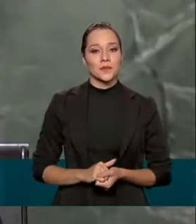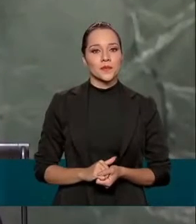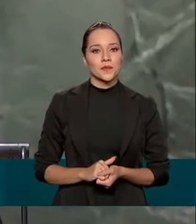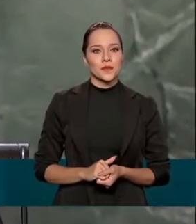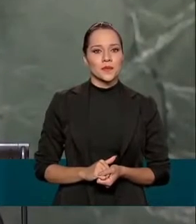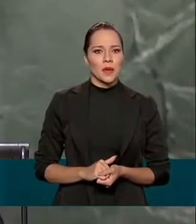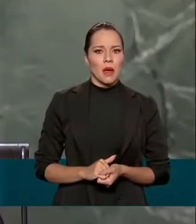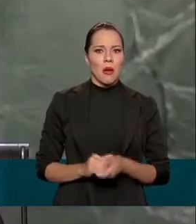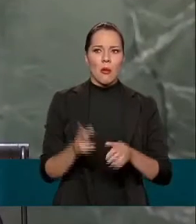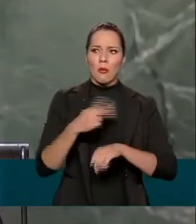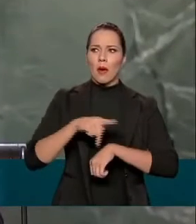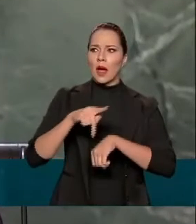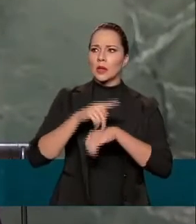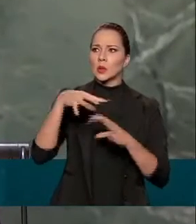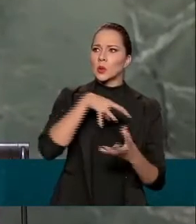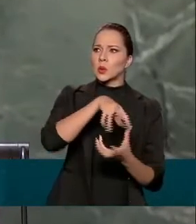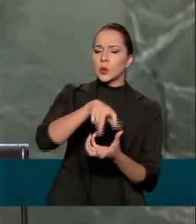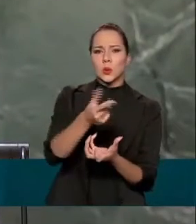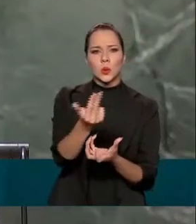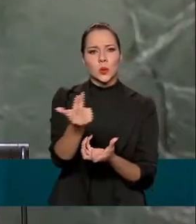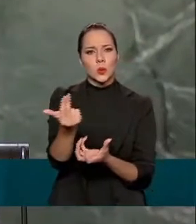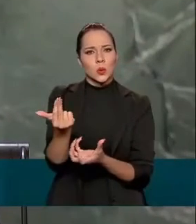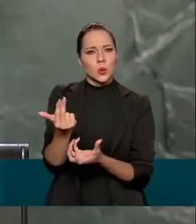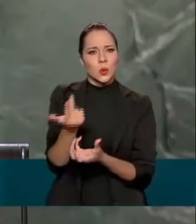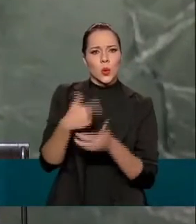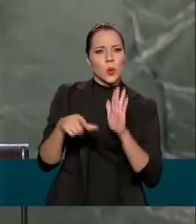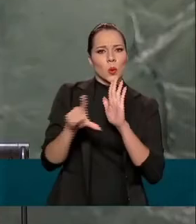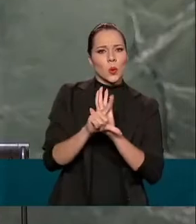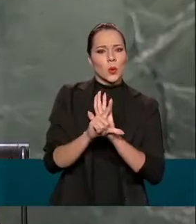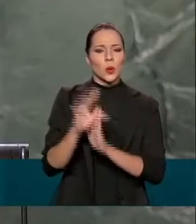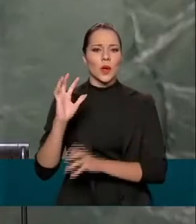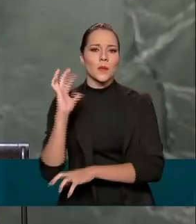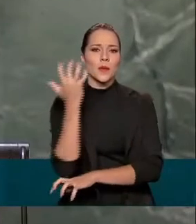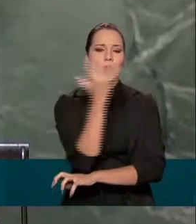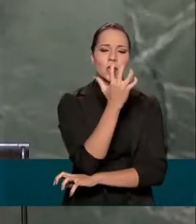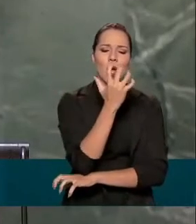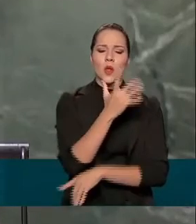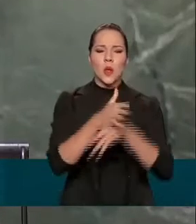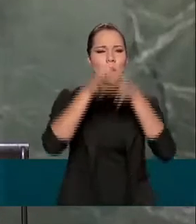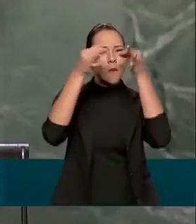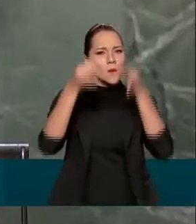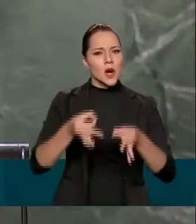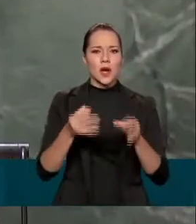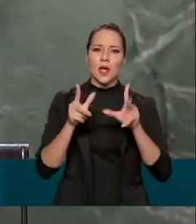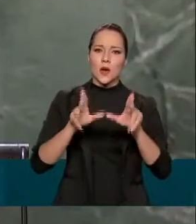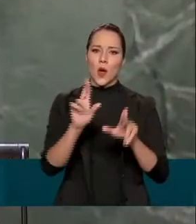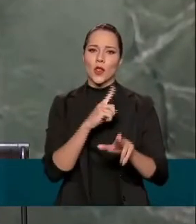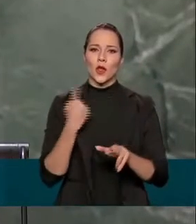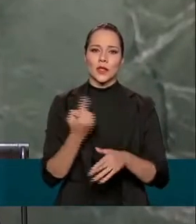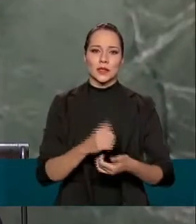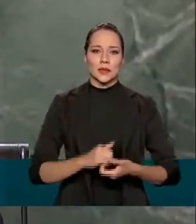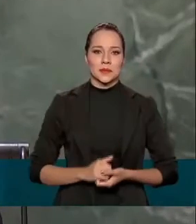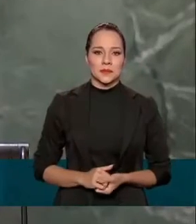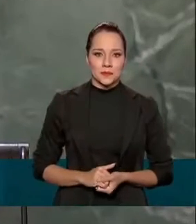Nenhum país do mundo possui uma legislação ambiental tão completa quanto a nossa.